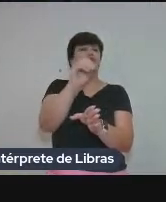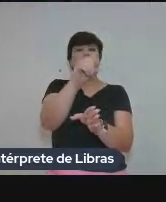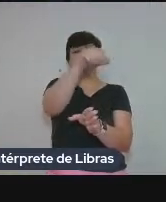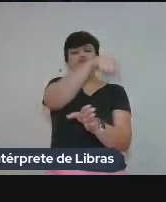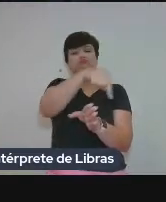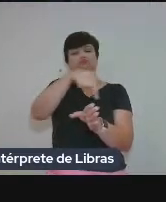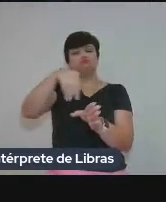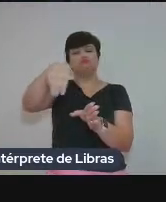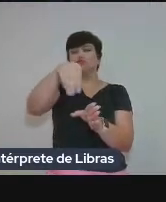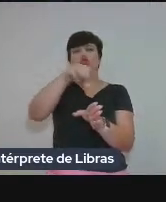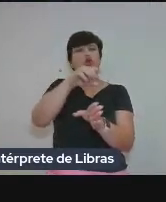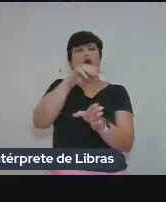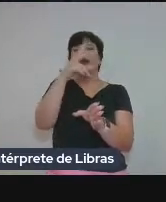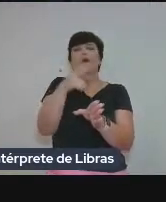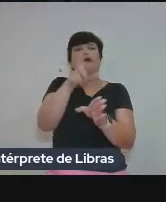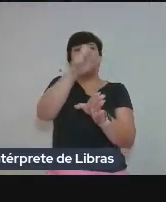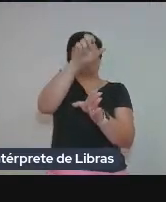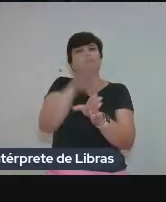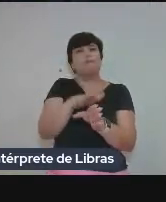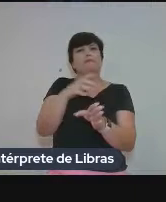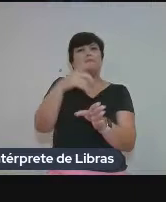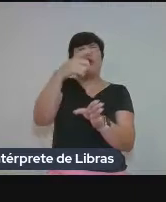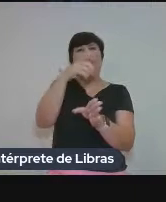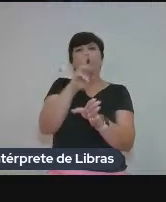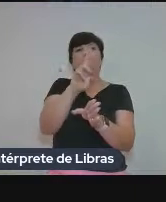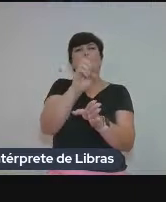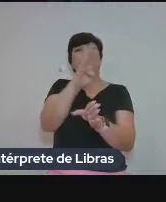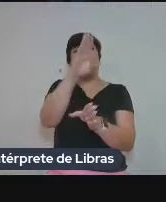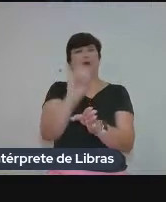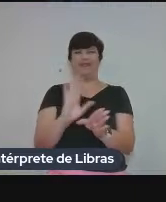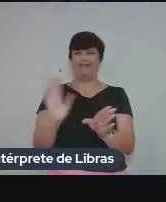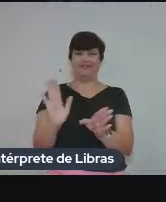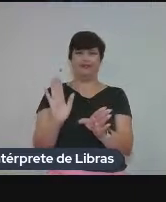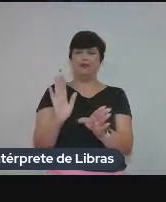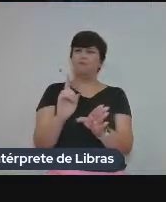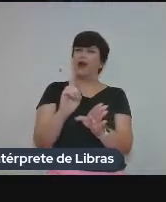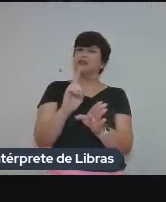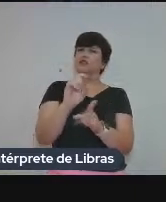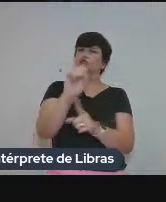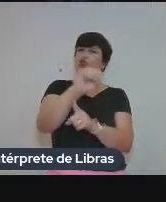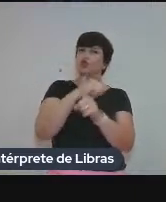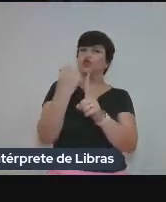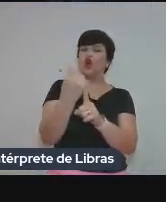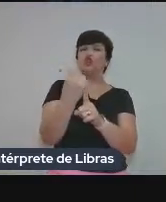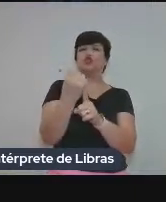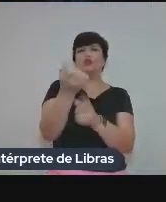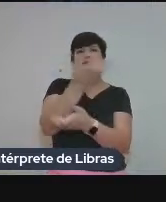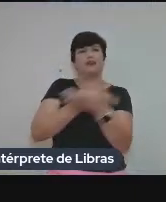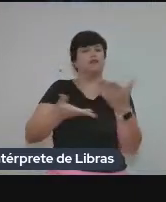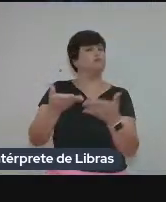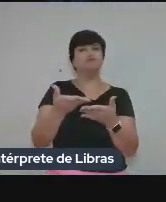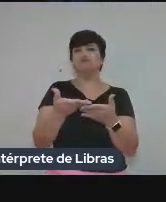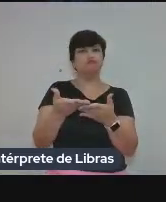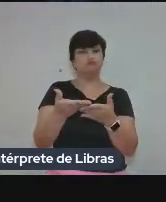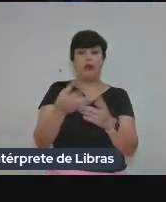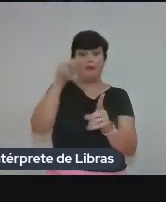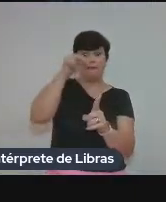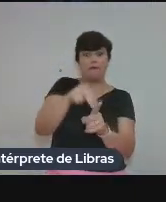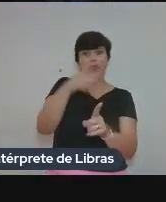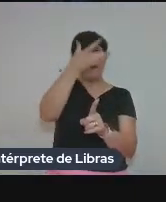um canal mesmo, uma latinha. E, por conta disso, a sociolinguística internacional serve para contrapor essa visão monológica,